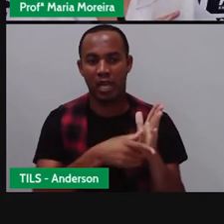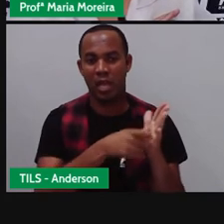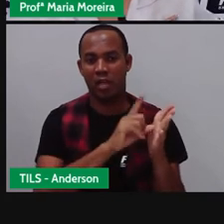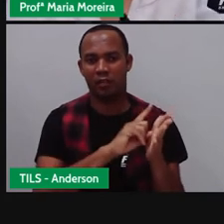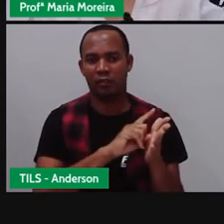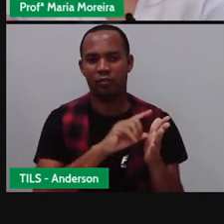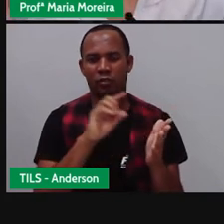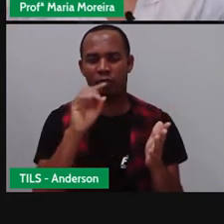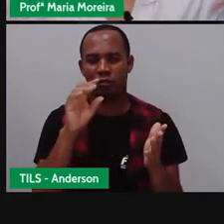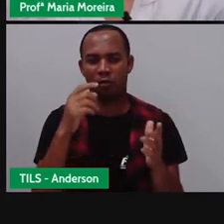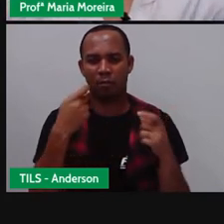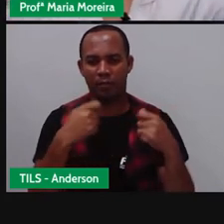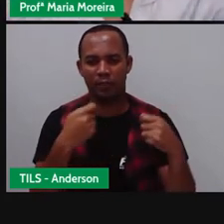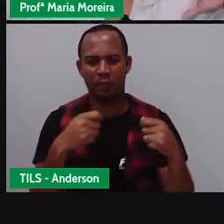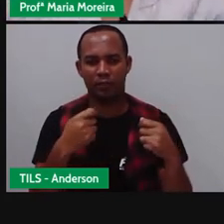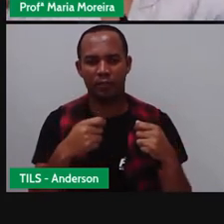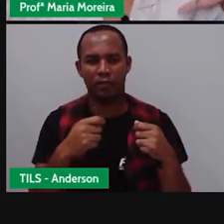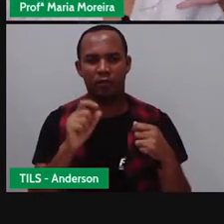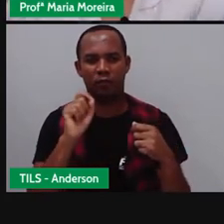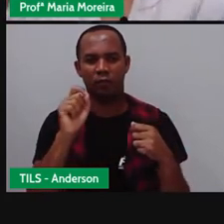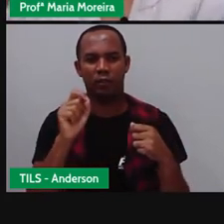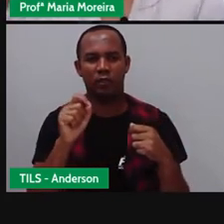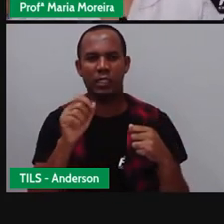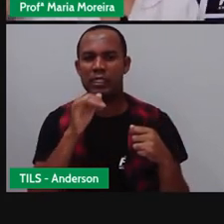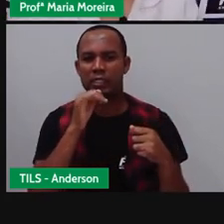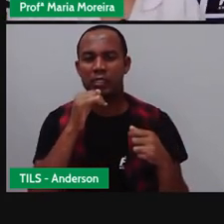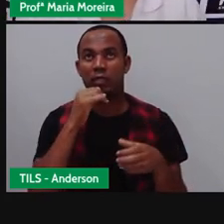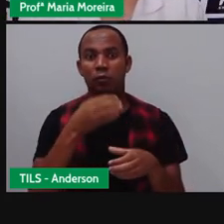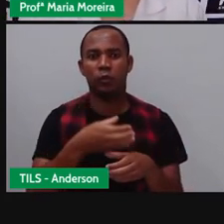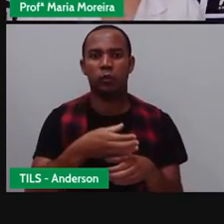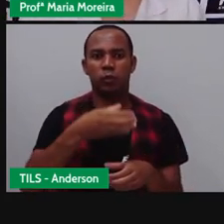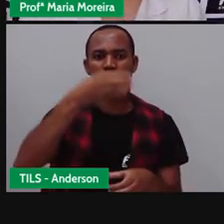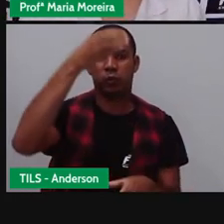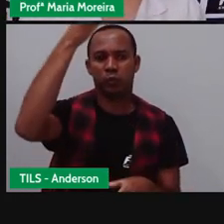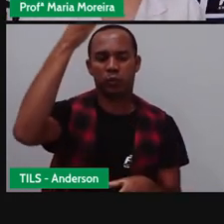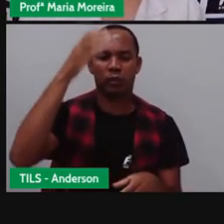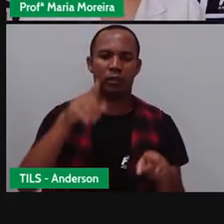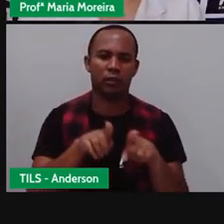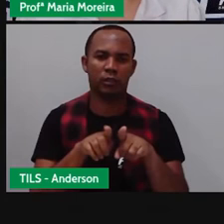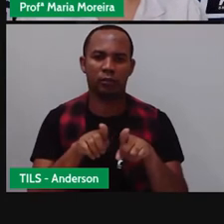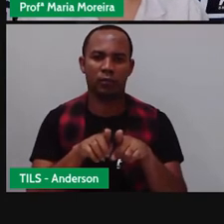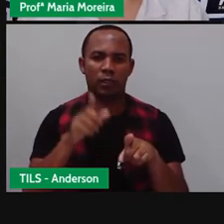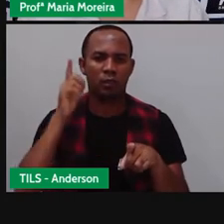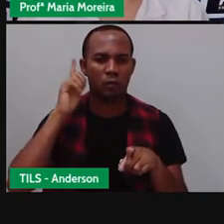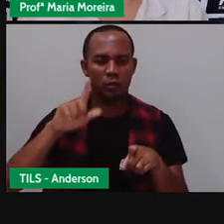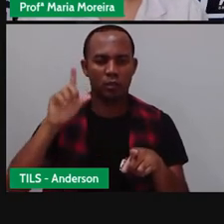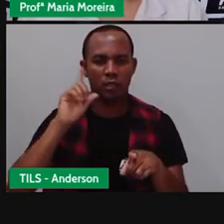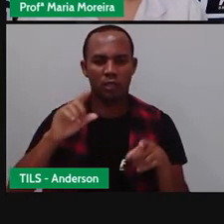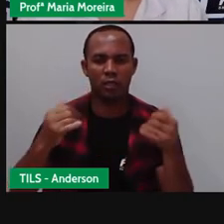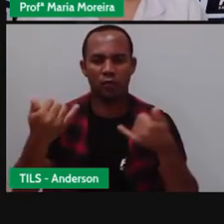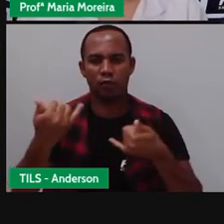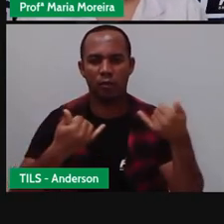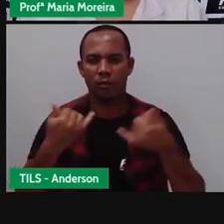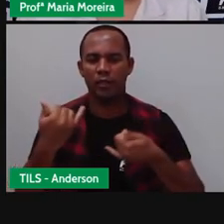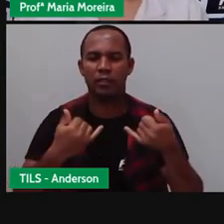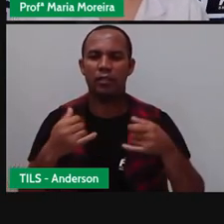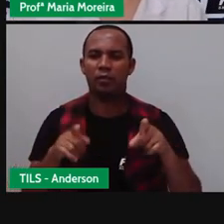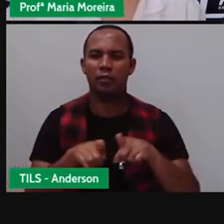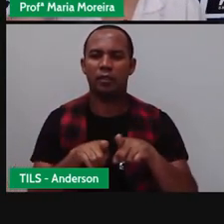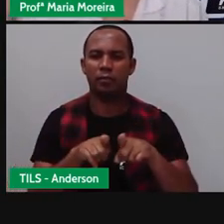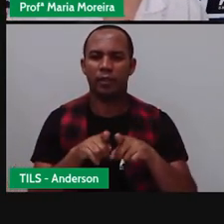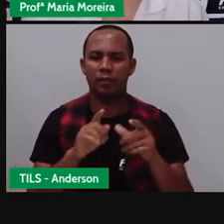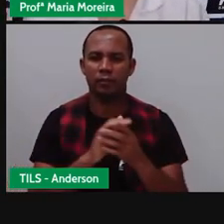telégrafo, né? Que precisavam das torres movimentadas. Para conseguir se trazer uma informação. E hoje, certo?